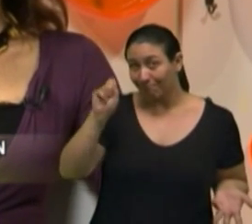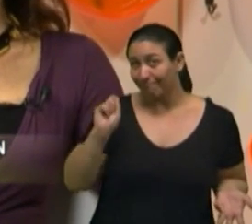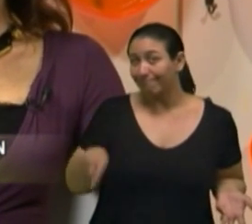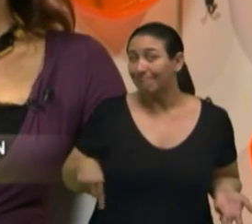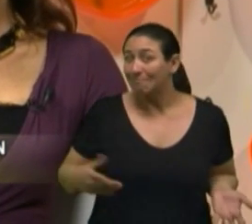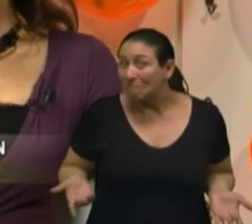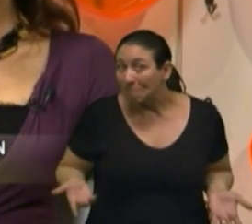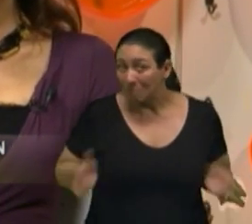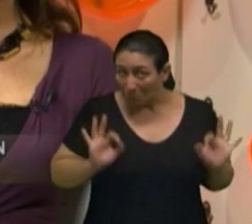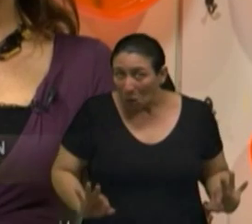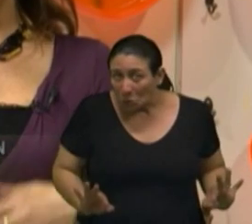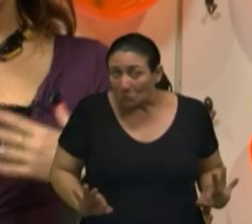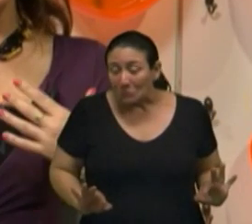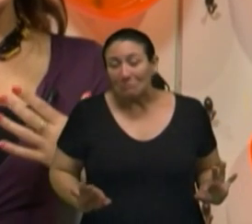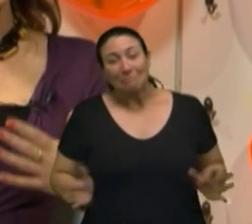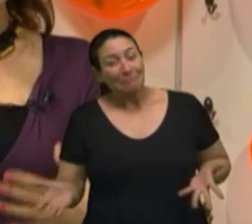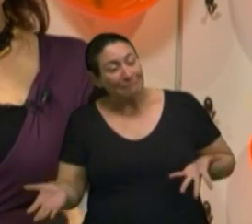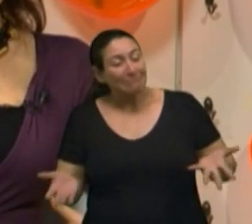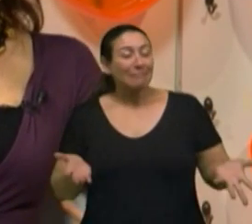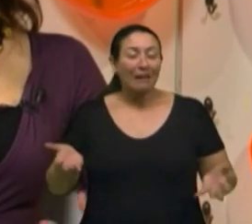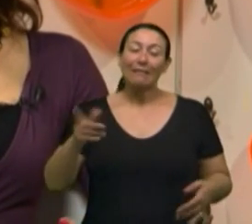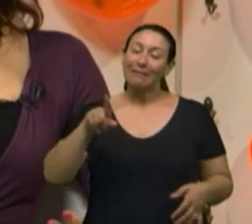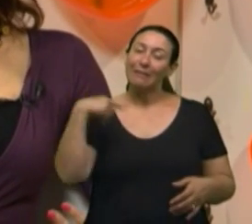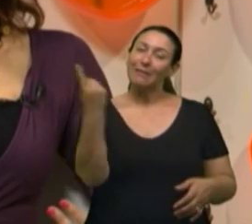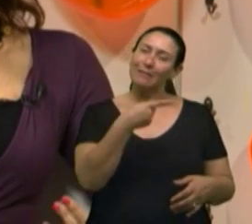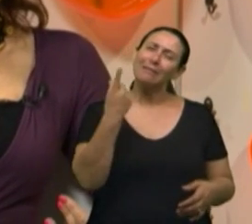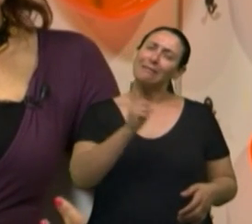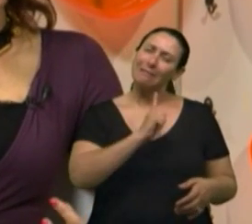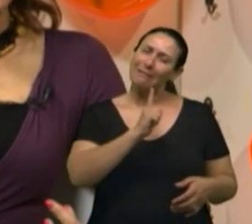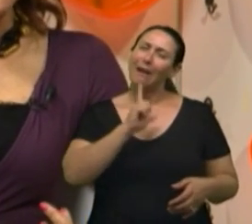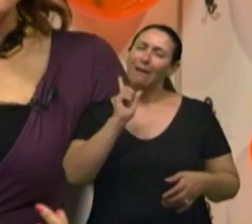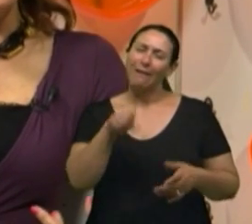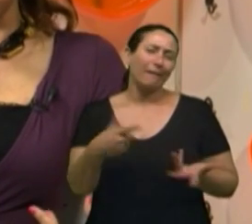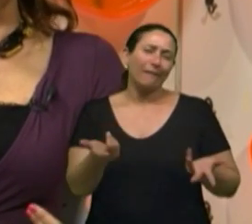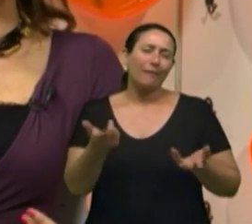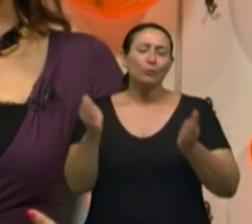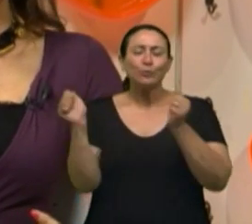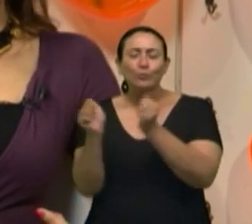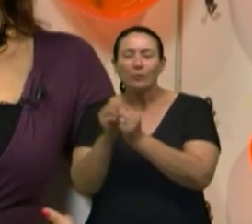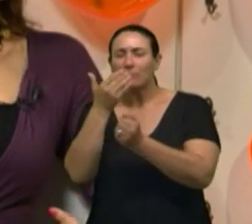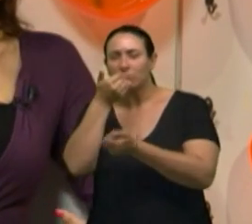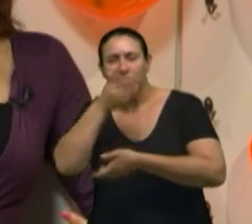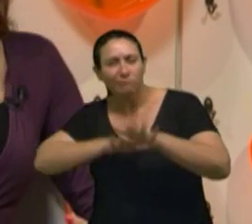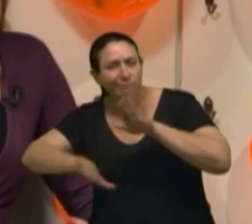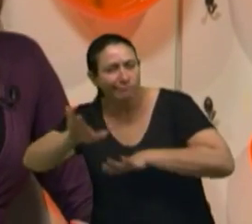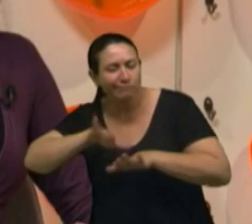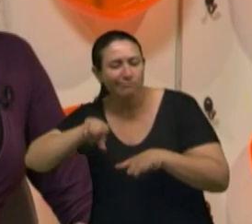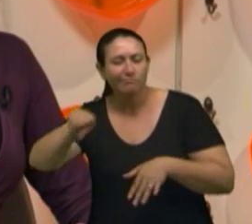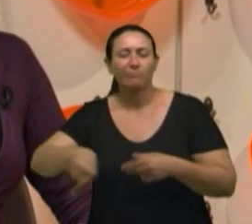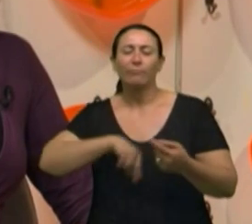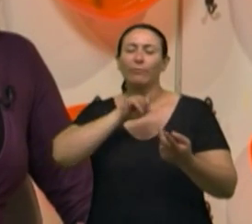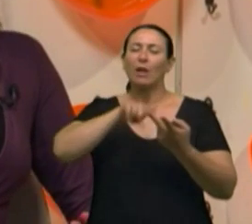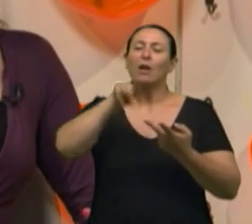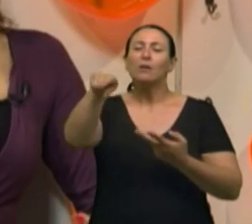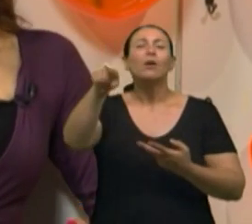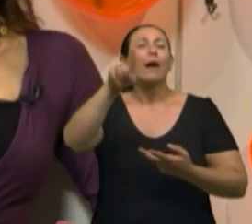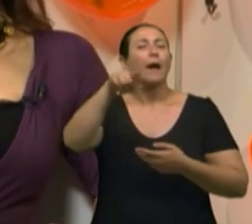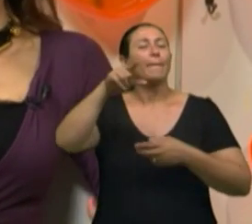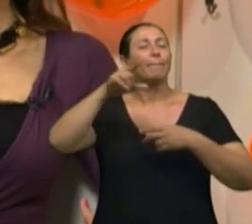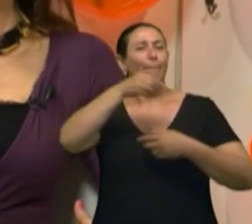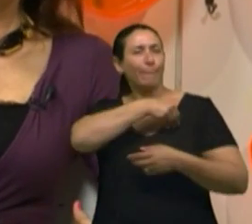Então, a gente traz toda uma programação com o nutricionista, com o gerontólogo,